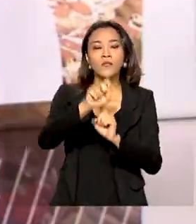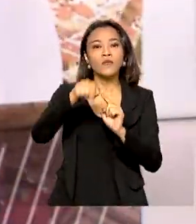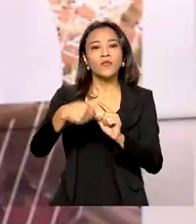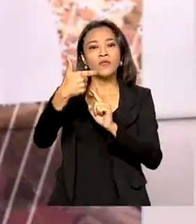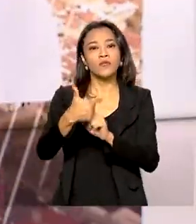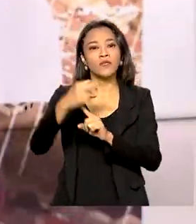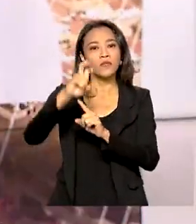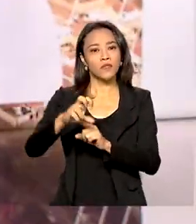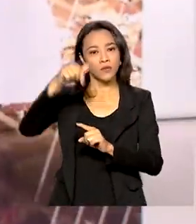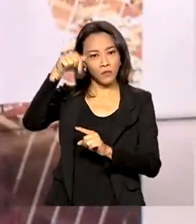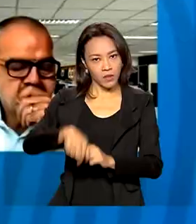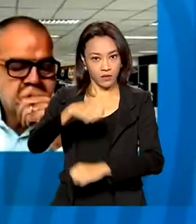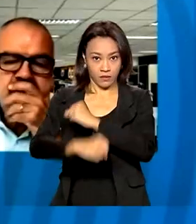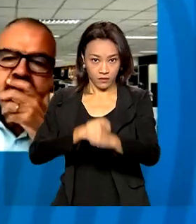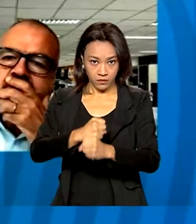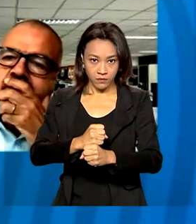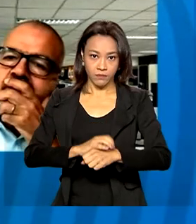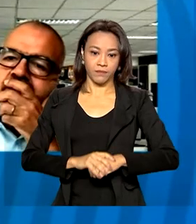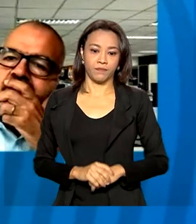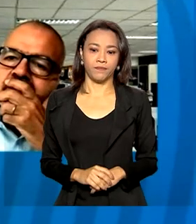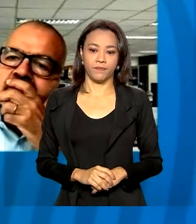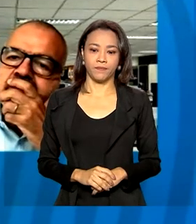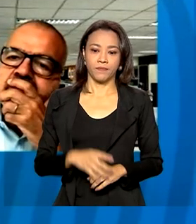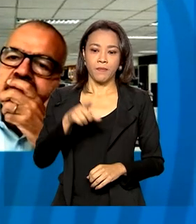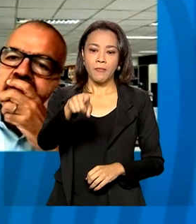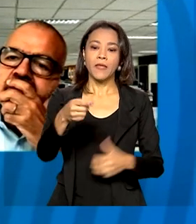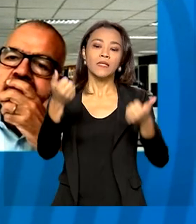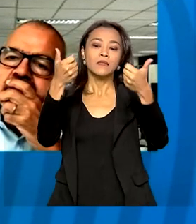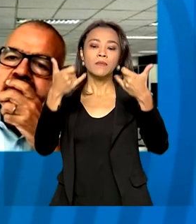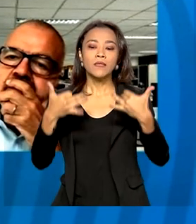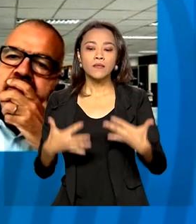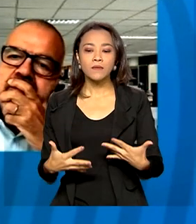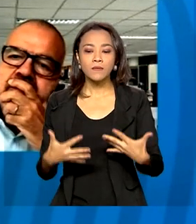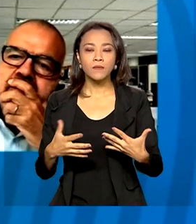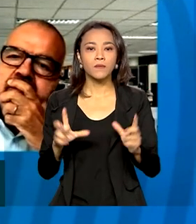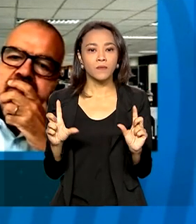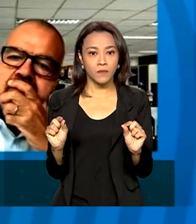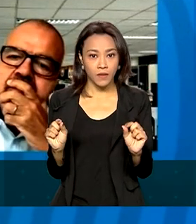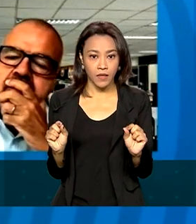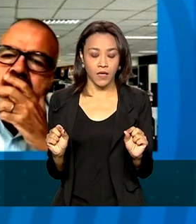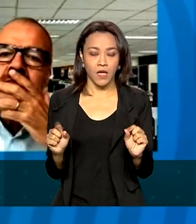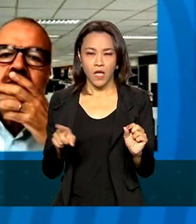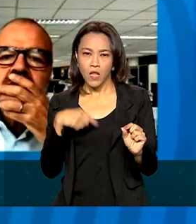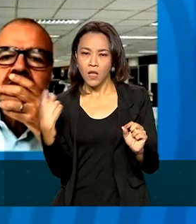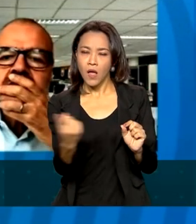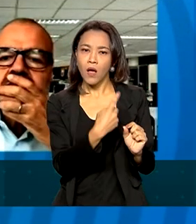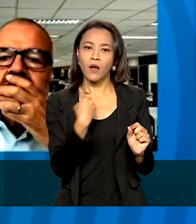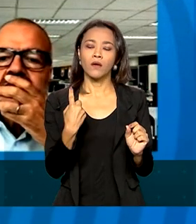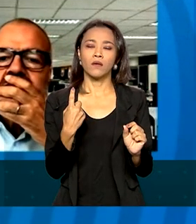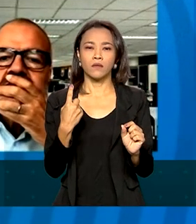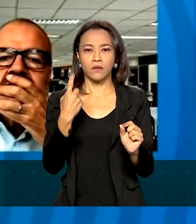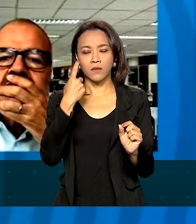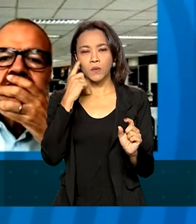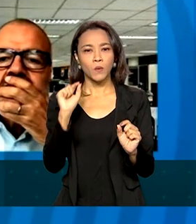para 2021. E quando a gente olha a parte de segmentos, a gente começa a ver na parte de